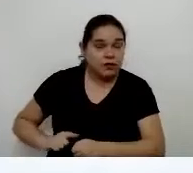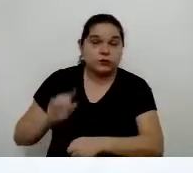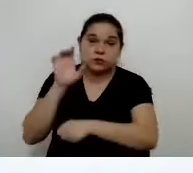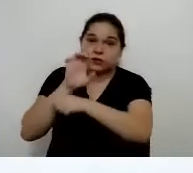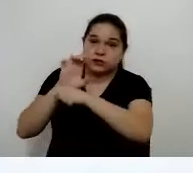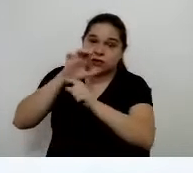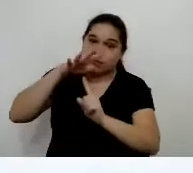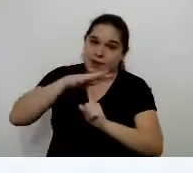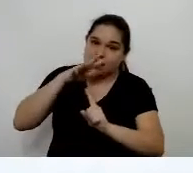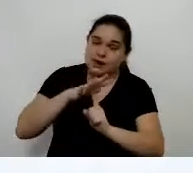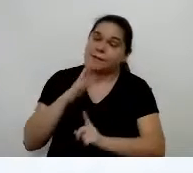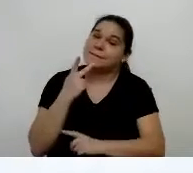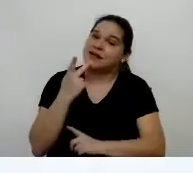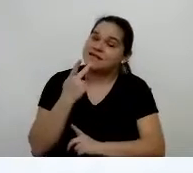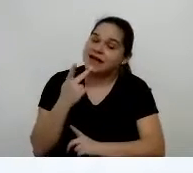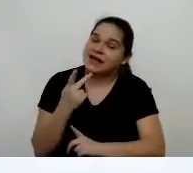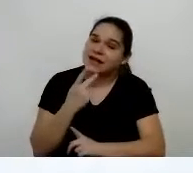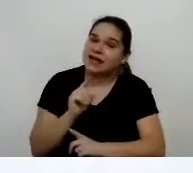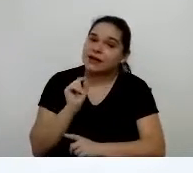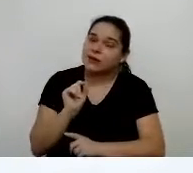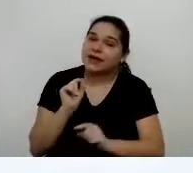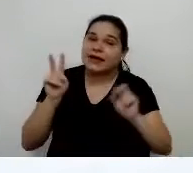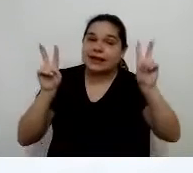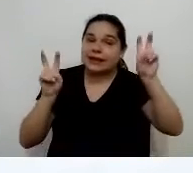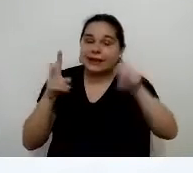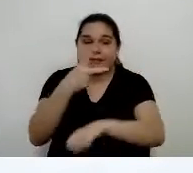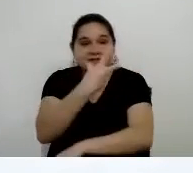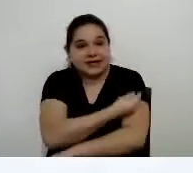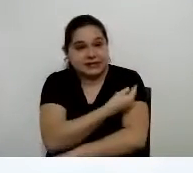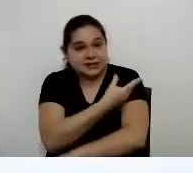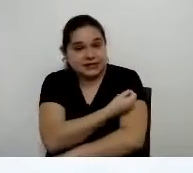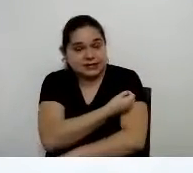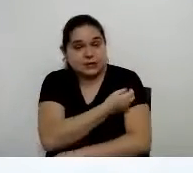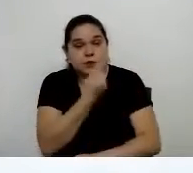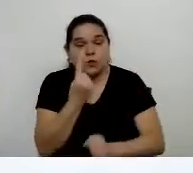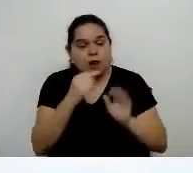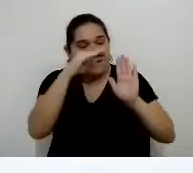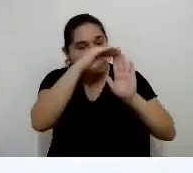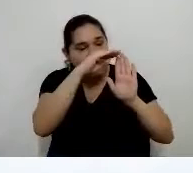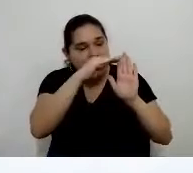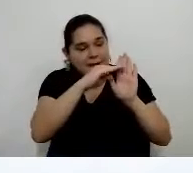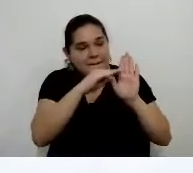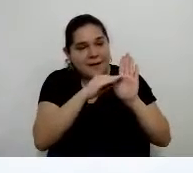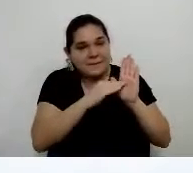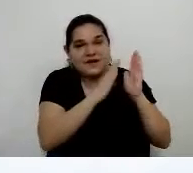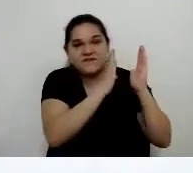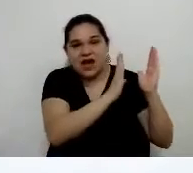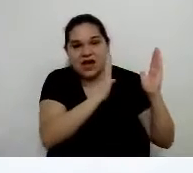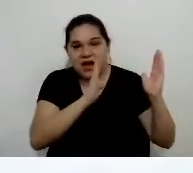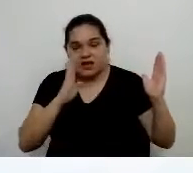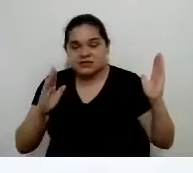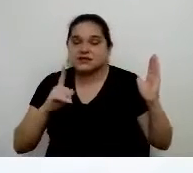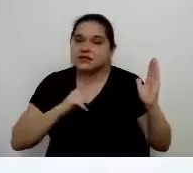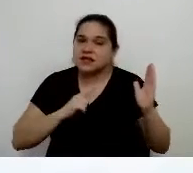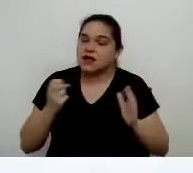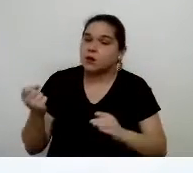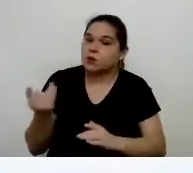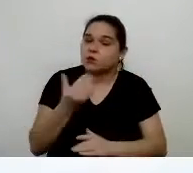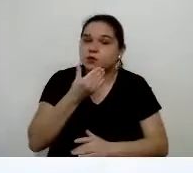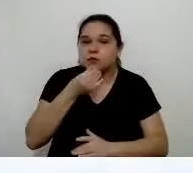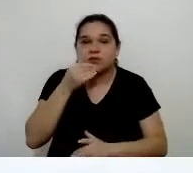assuntos em relação à vacinação, às fases, e nós temos trabalhadores que o sindicato